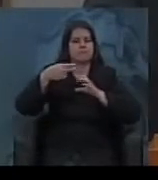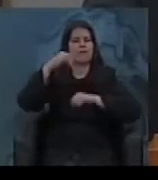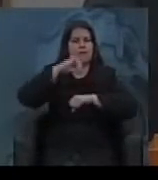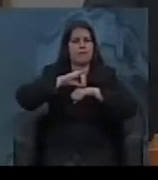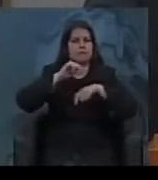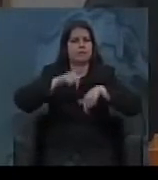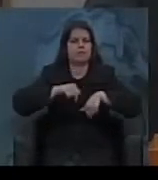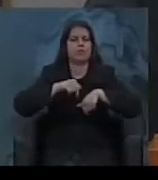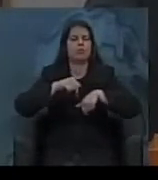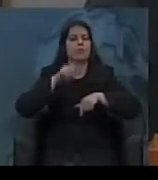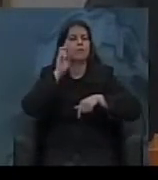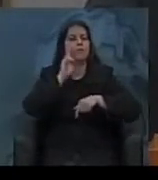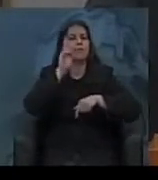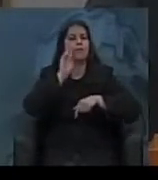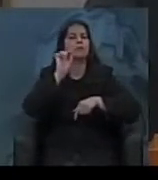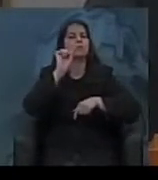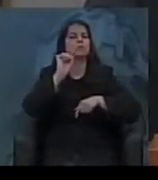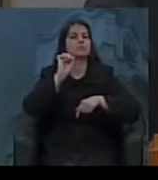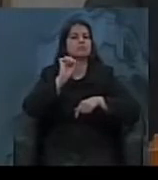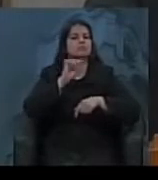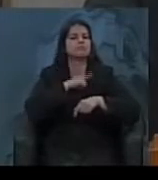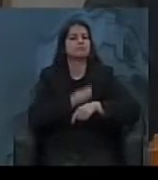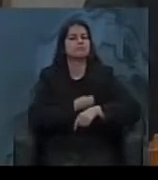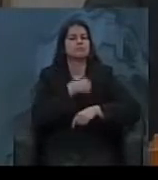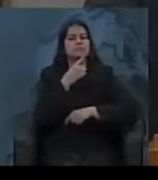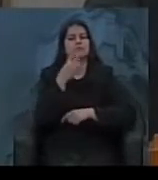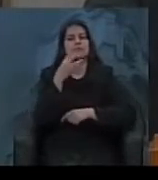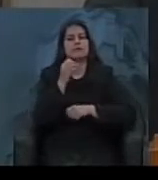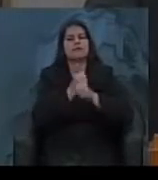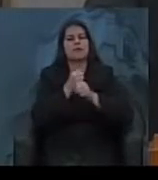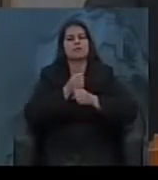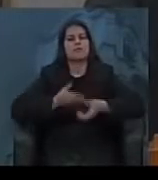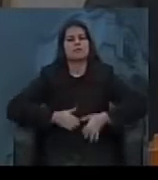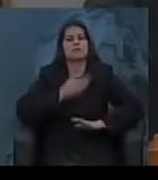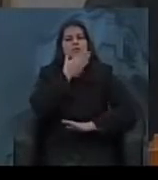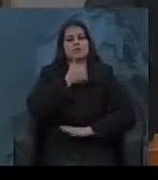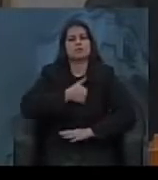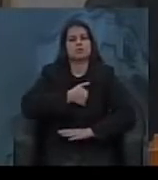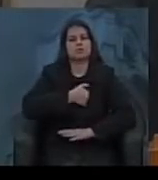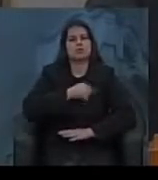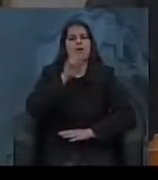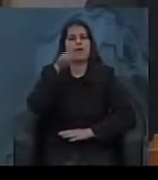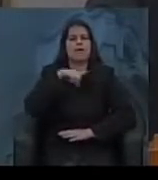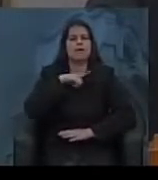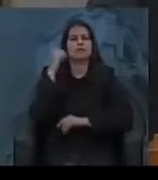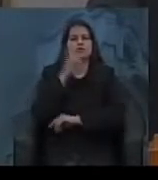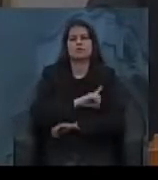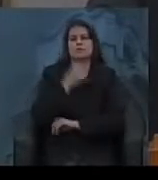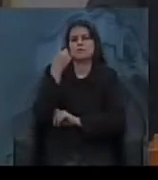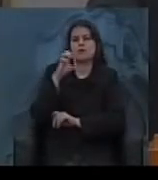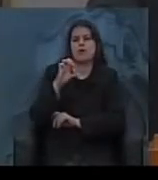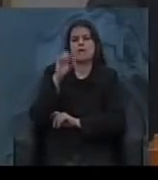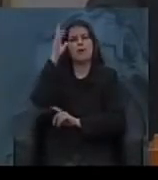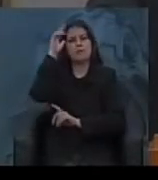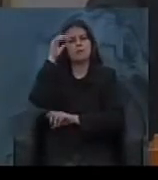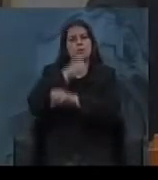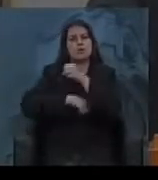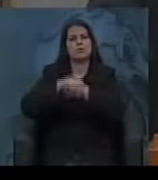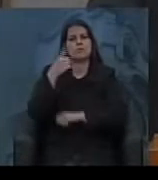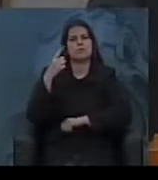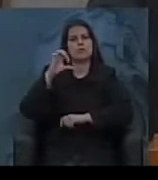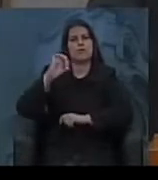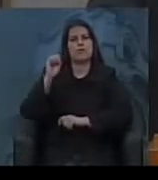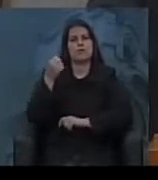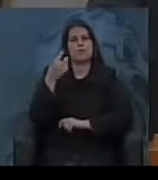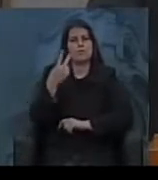para lembrar a passagem dos 130 anos de nascimento de Getúlio Vargas, ocorrido no dia 19 de abril de 1882.